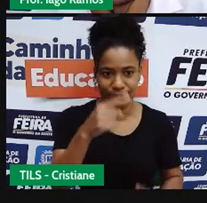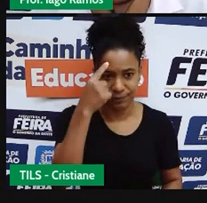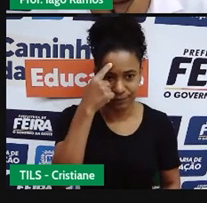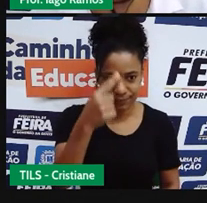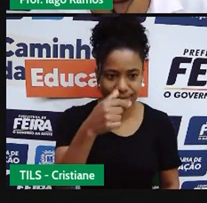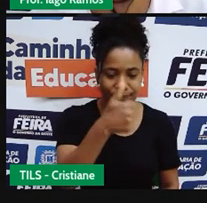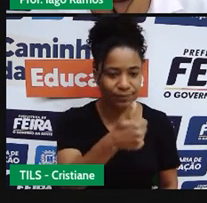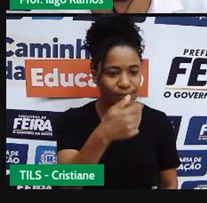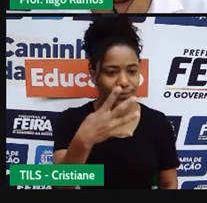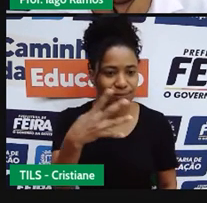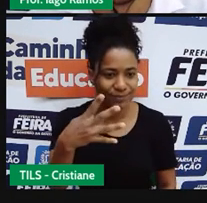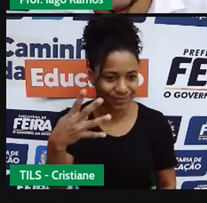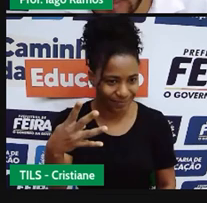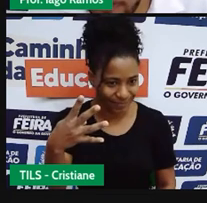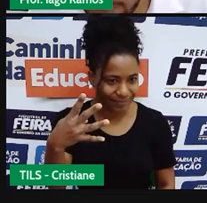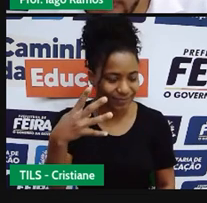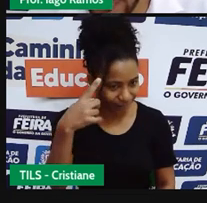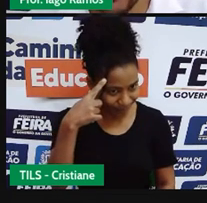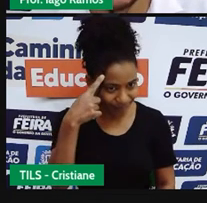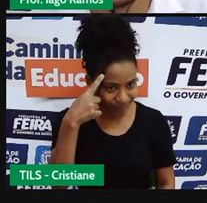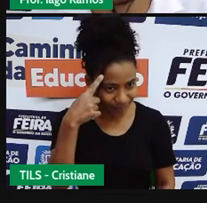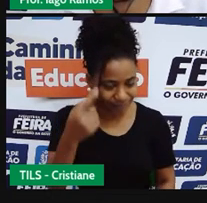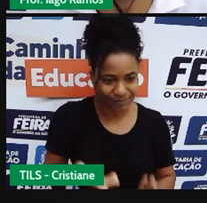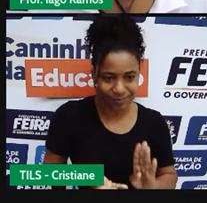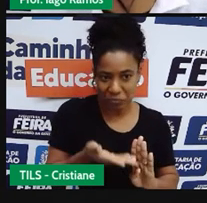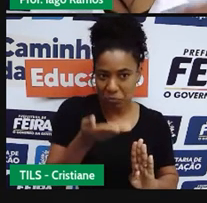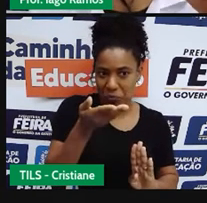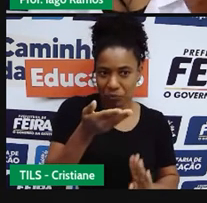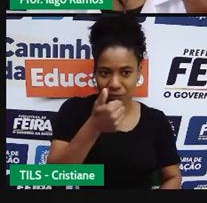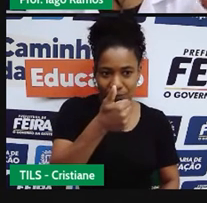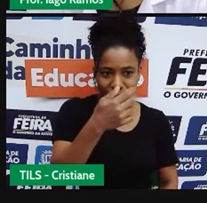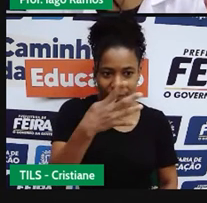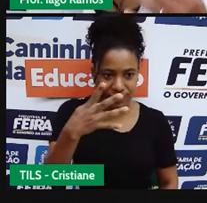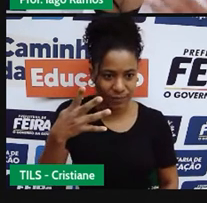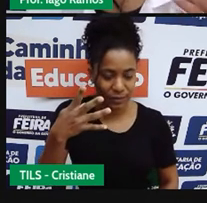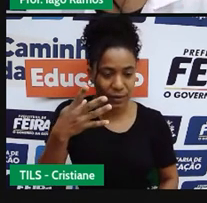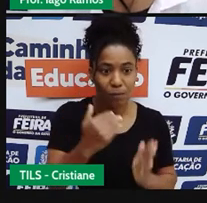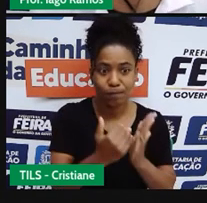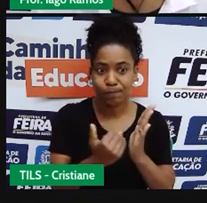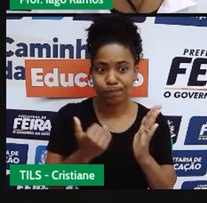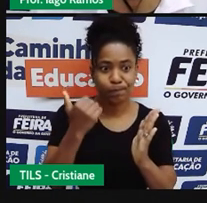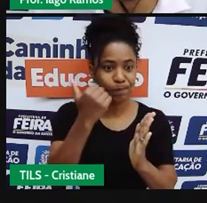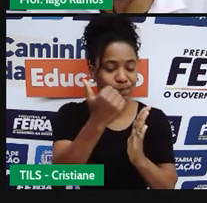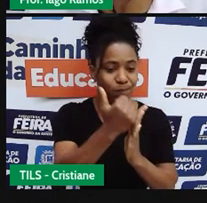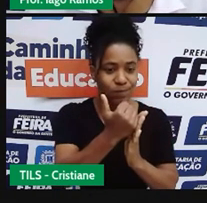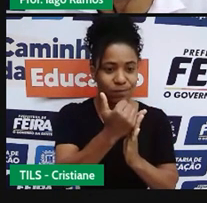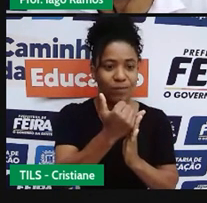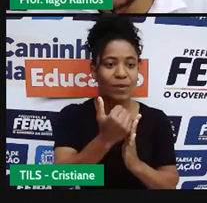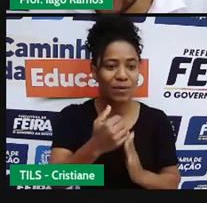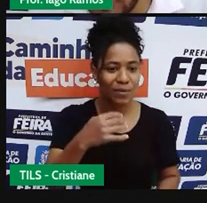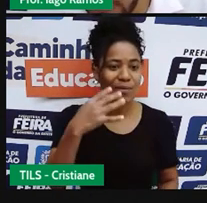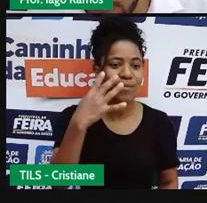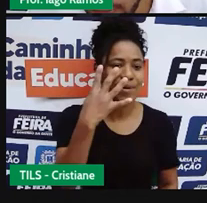estava 144, aumentou 43,2